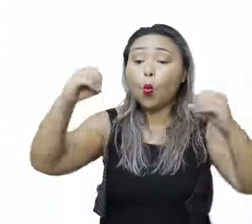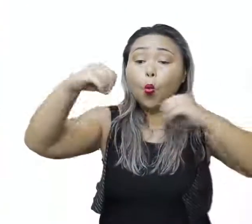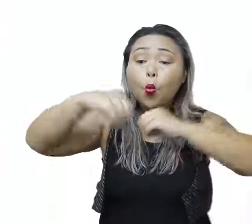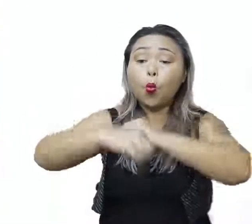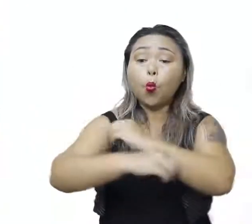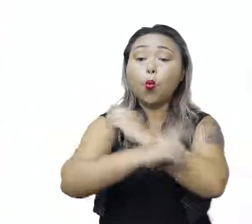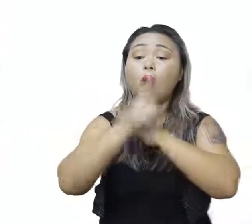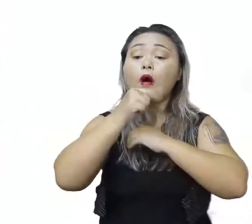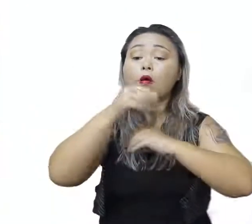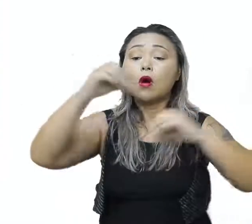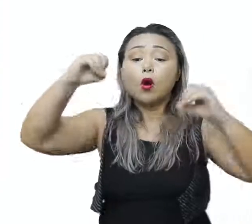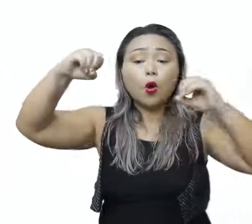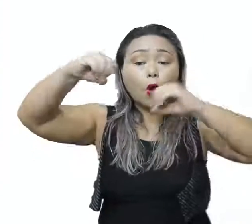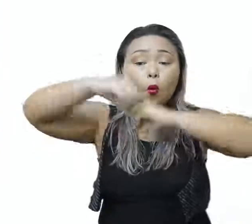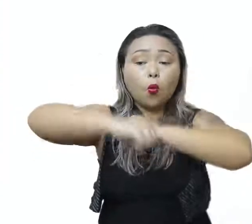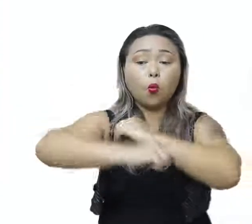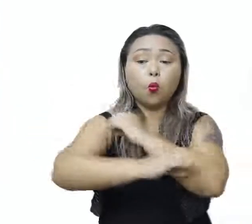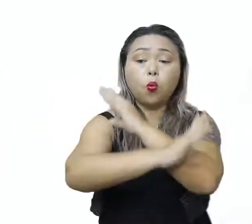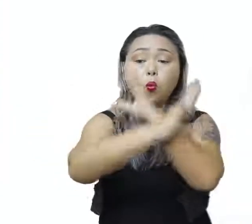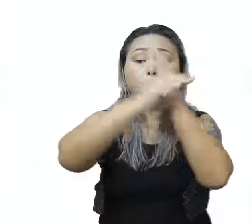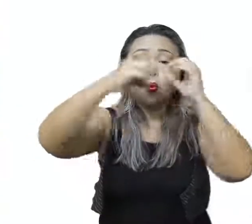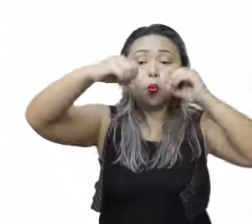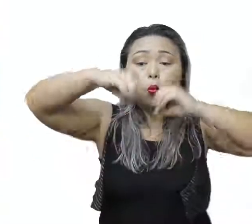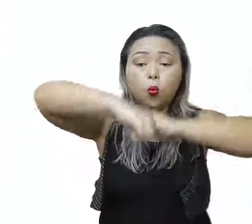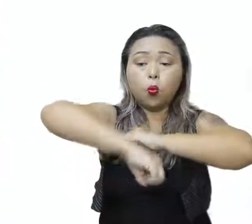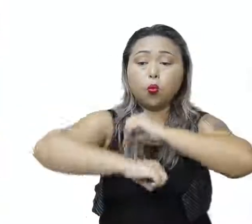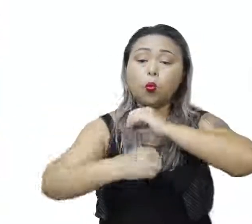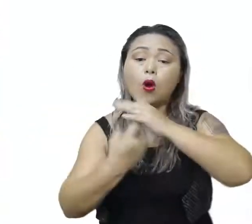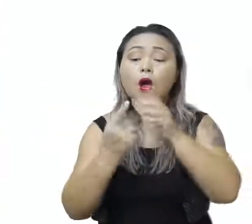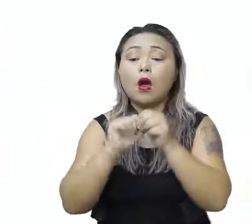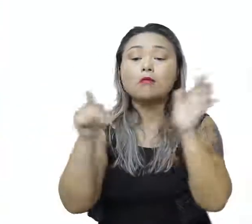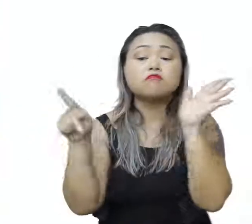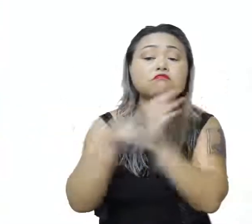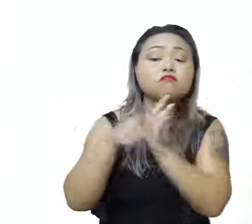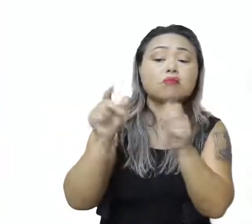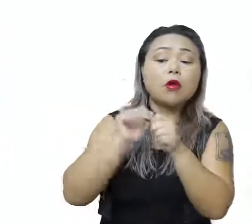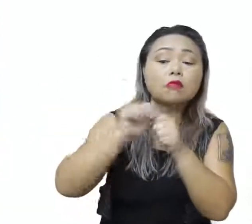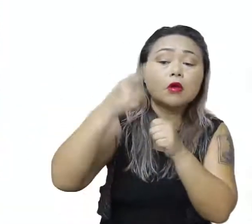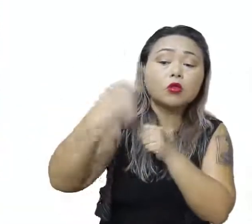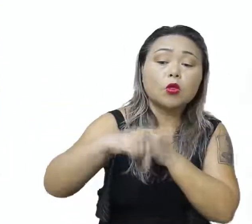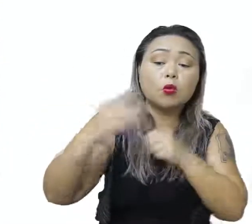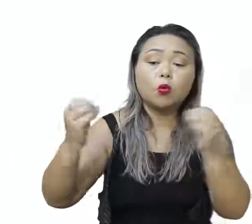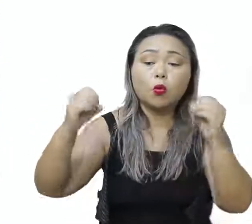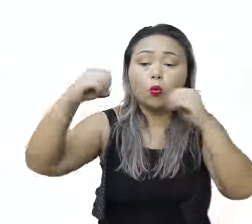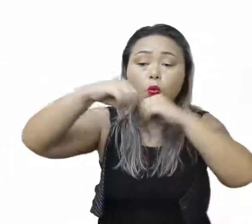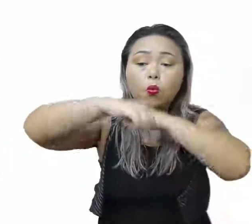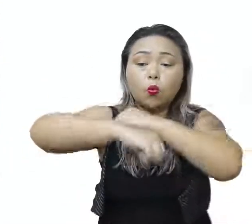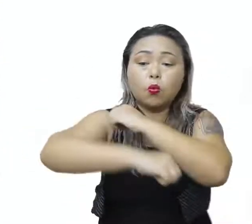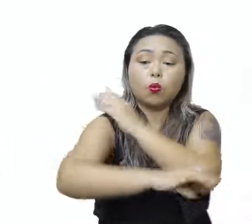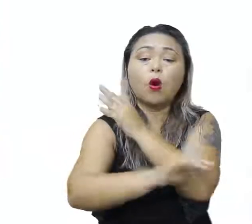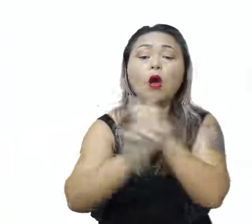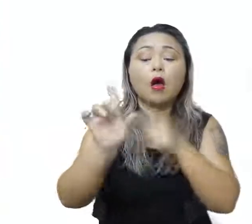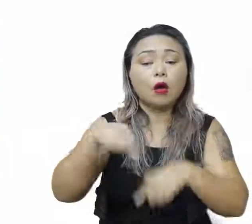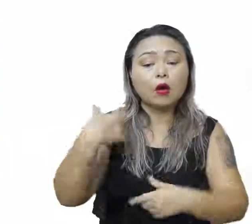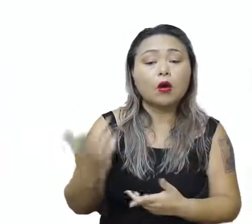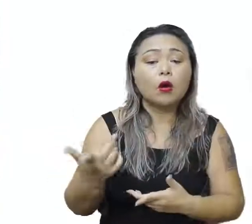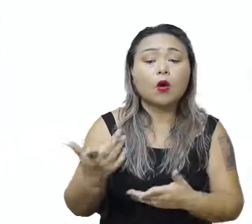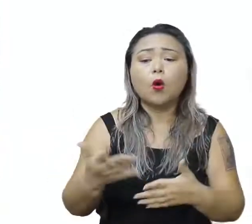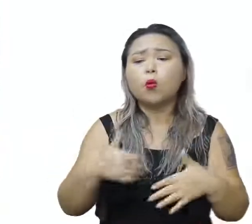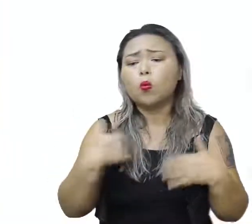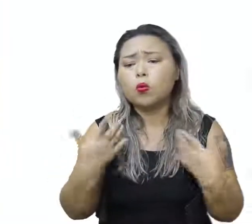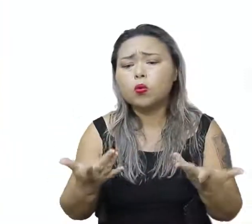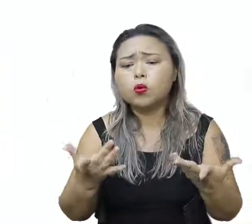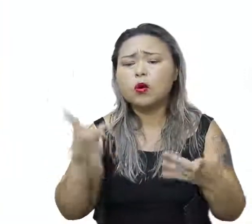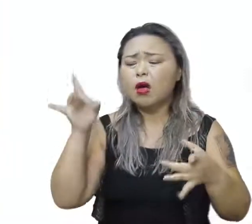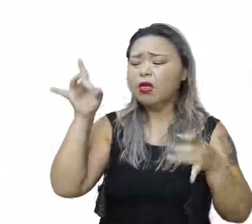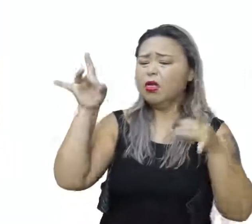afetados, que aí nós estamos falando de ecossistemas aquáticos nos oceanos, ok? O quanto nós